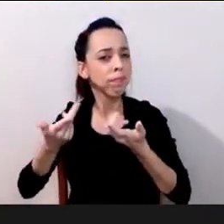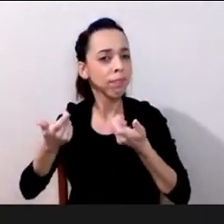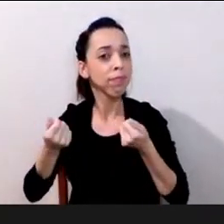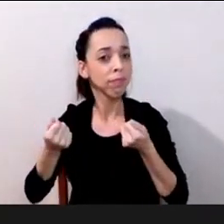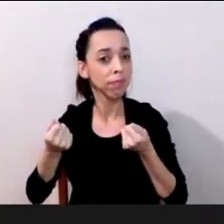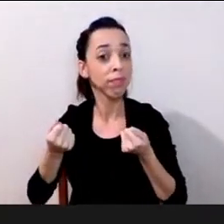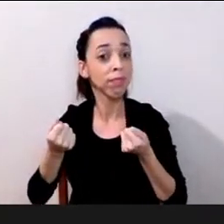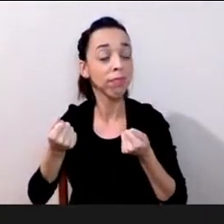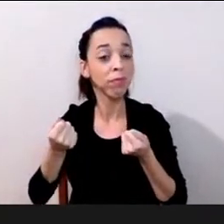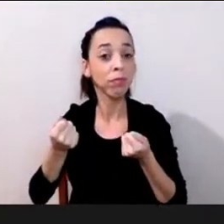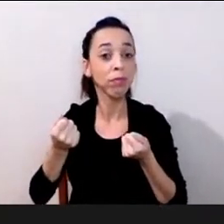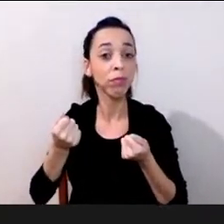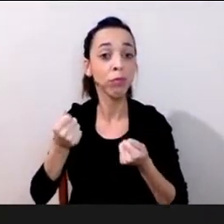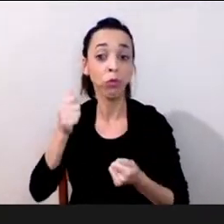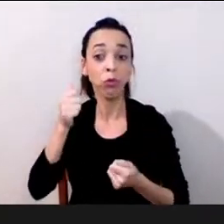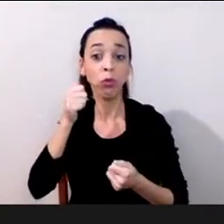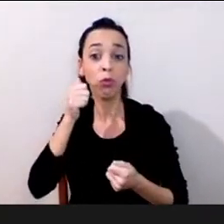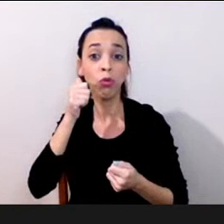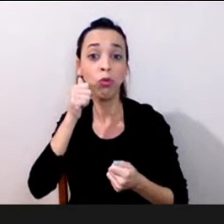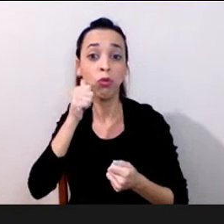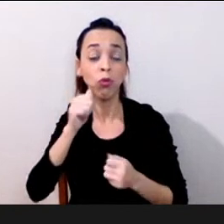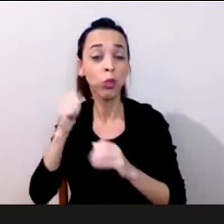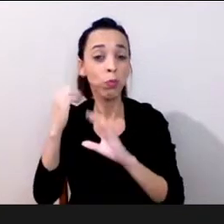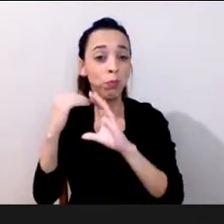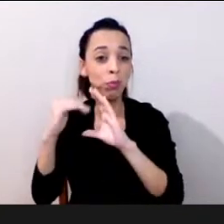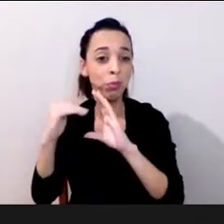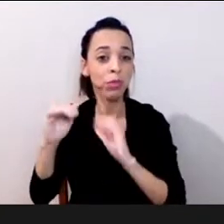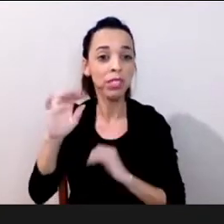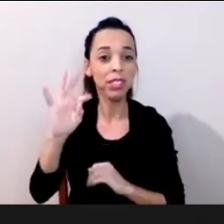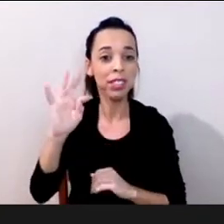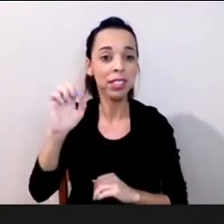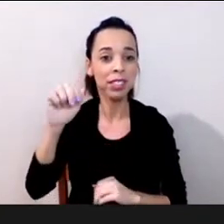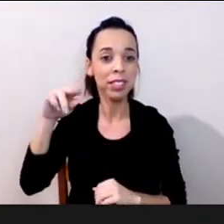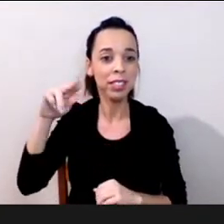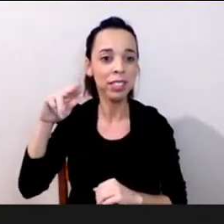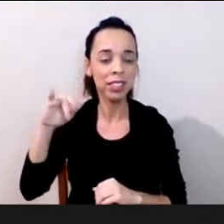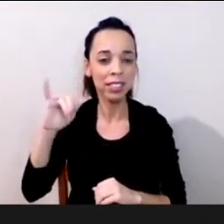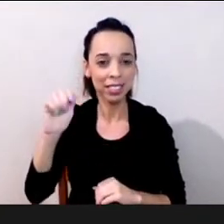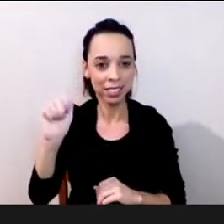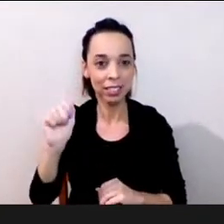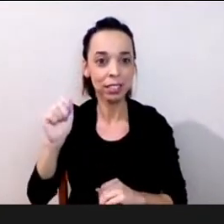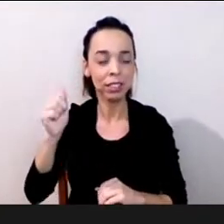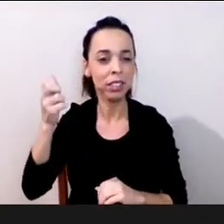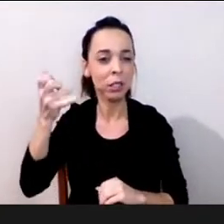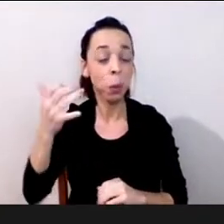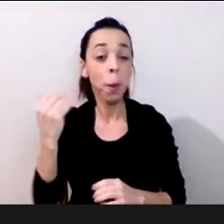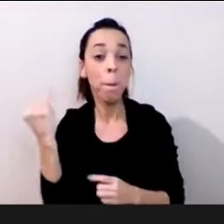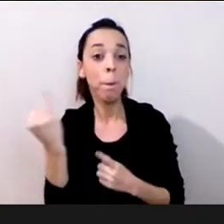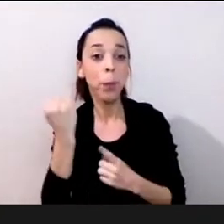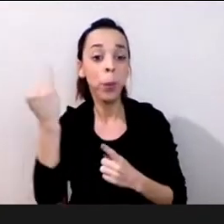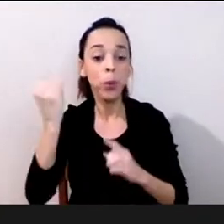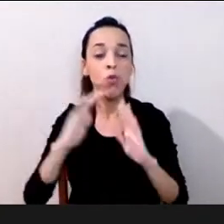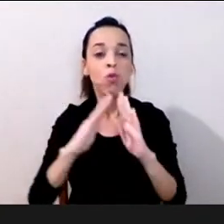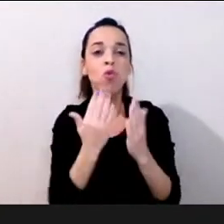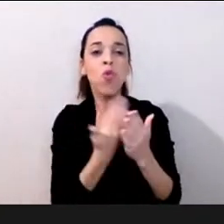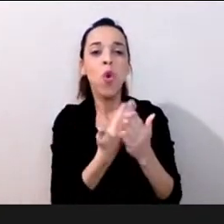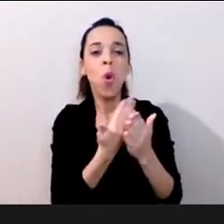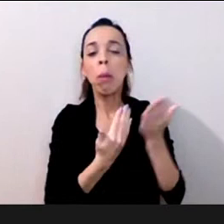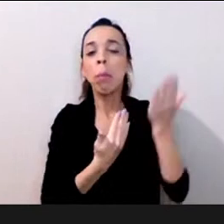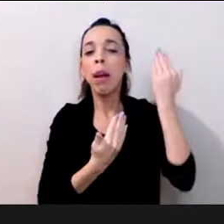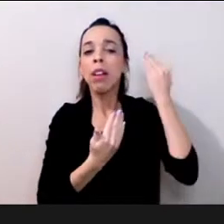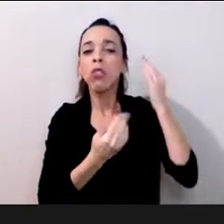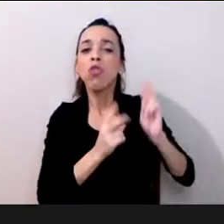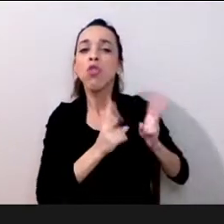mencionando também a importância dessa ressignificância da escola de a gente estar assumindo